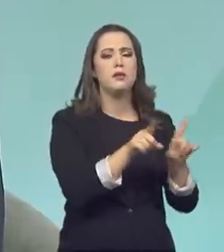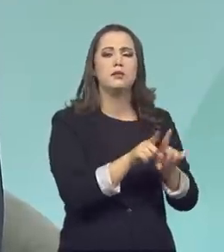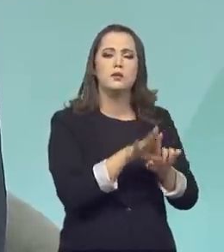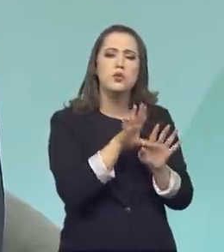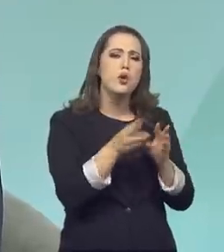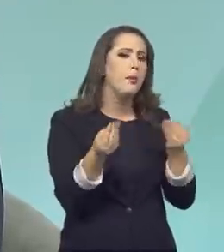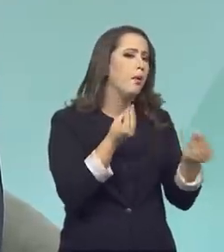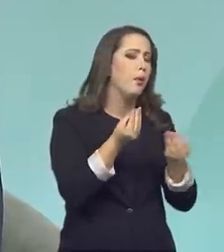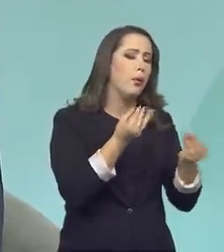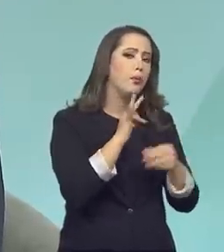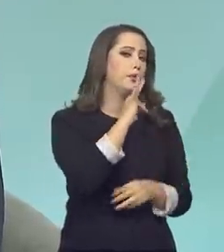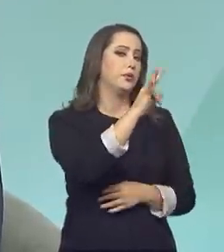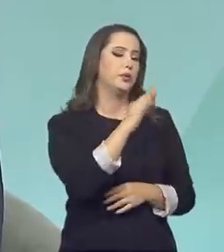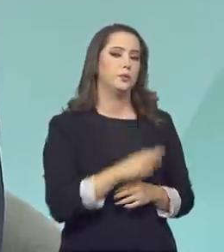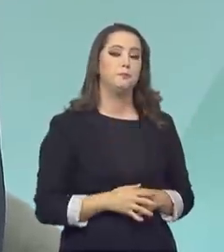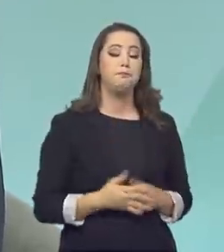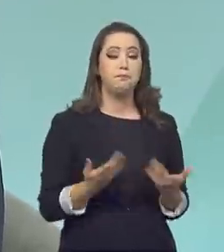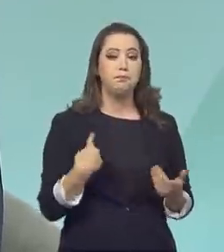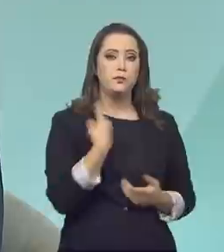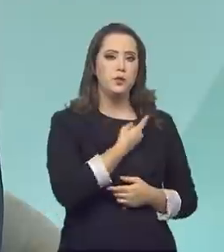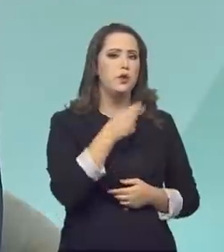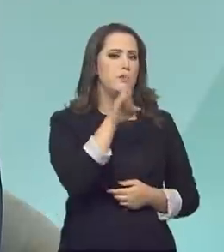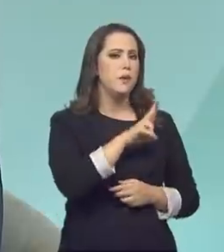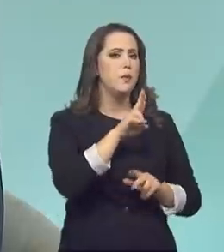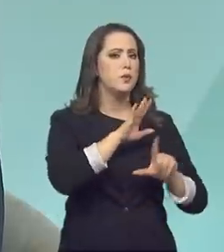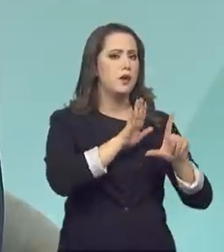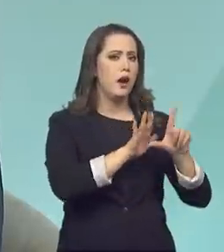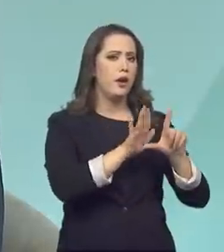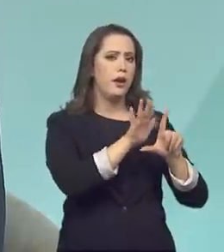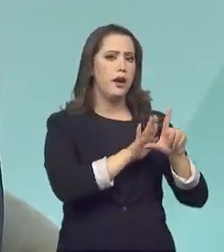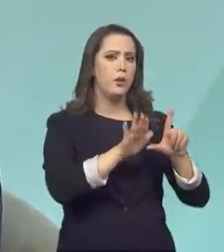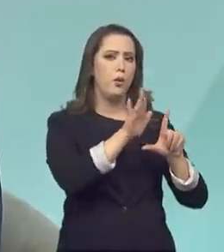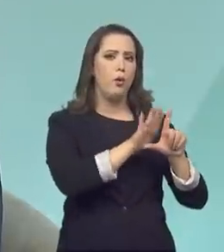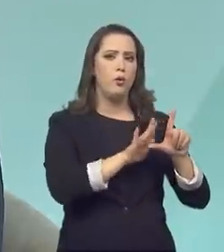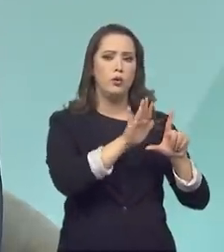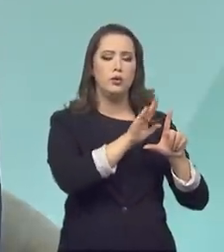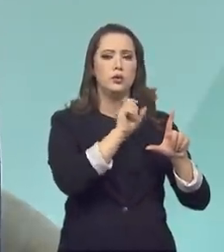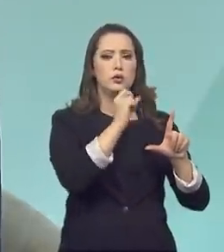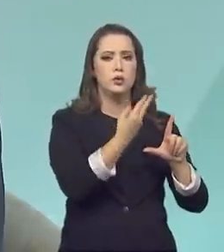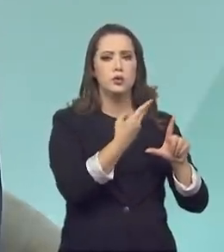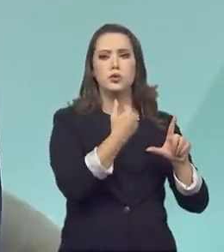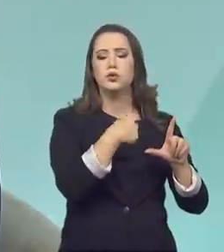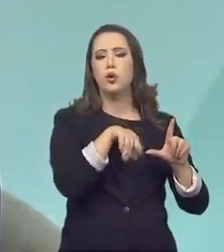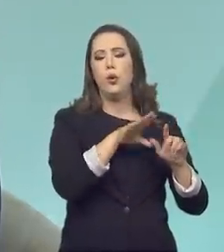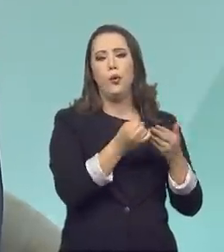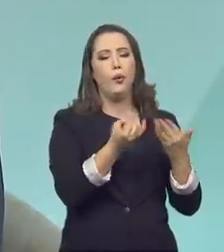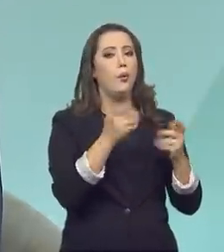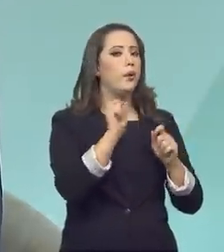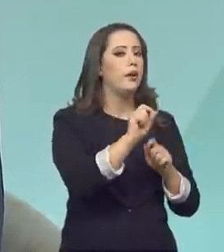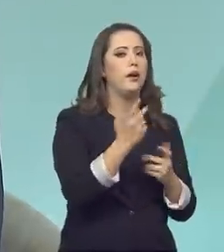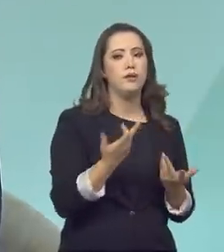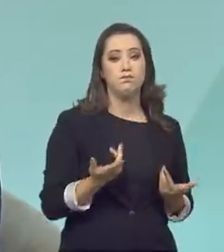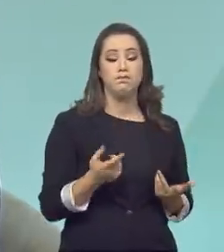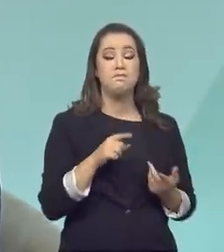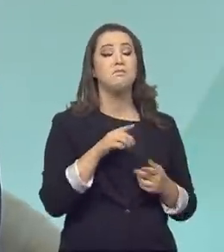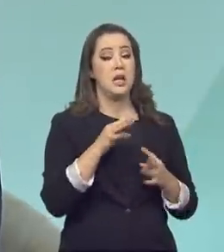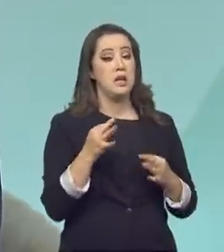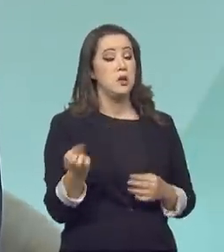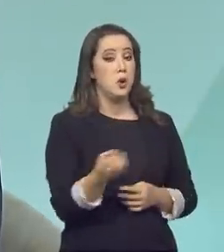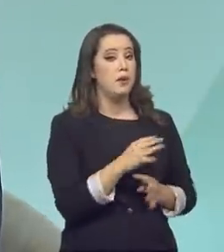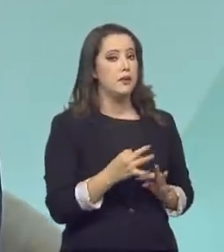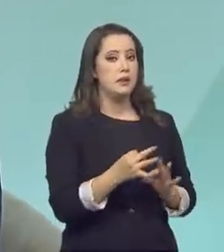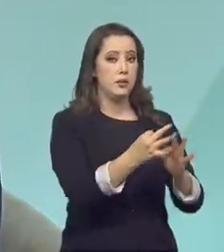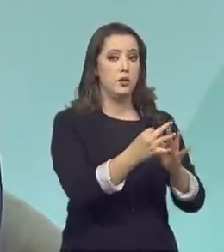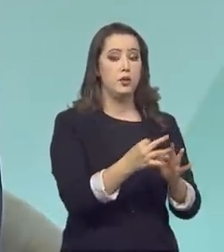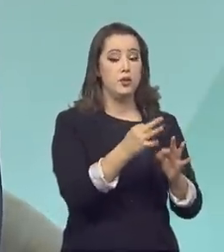vai ficar isso para o futuro. Vamos usar QR Code, Tags Inteligente, RFID. Tem novas tecnologias que, no limite, vão permitir ao